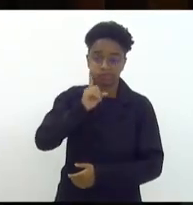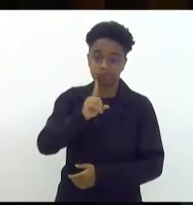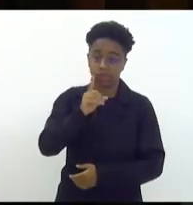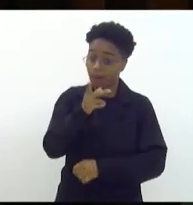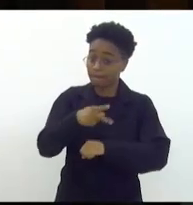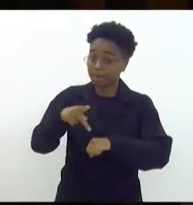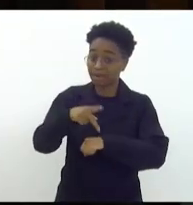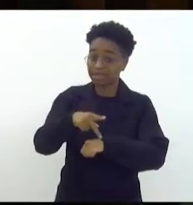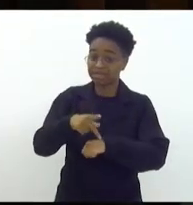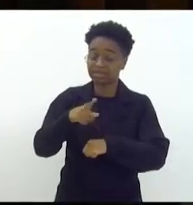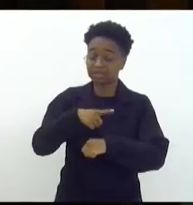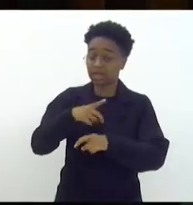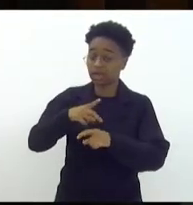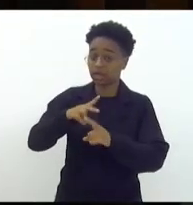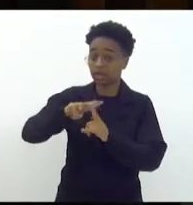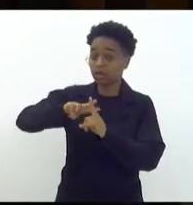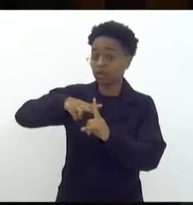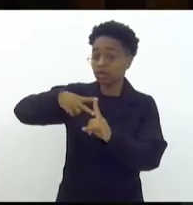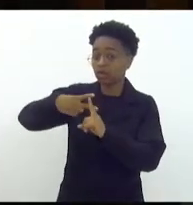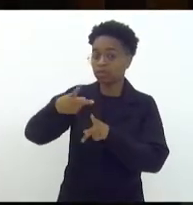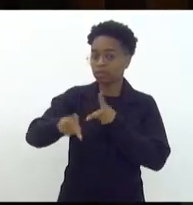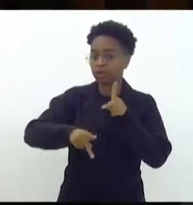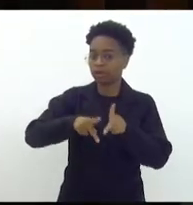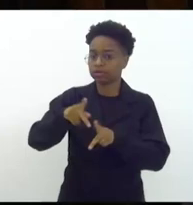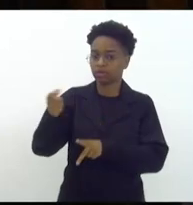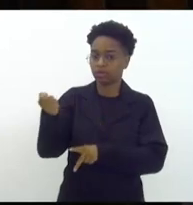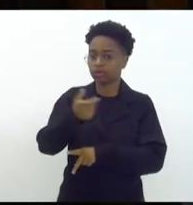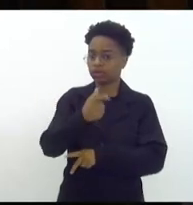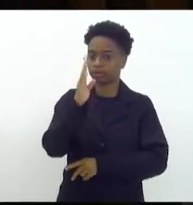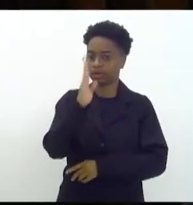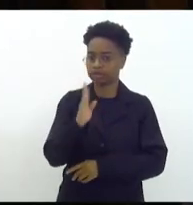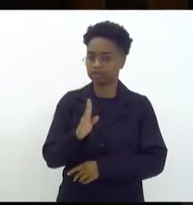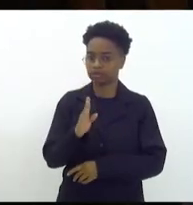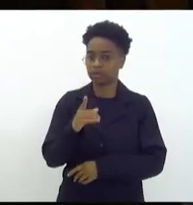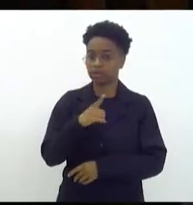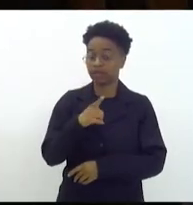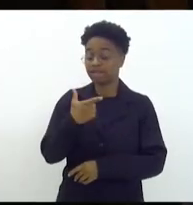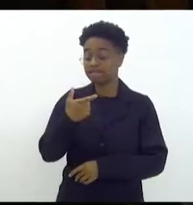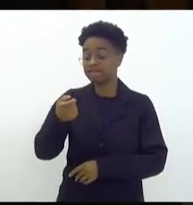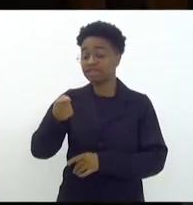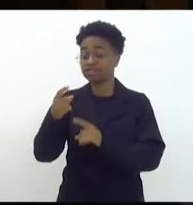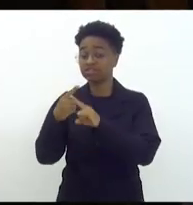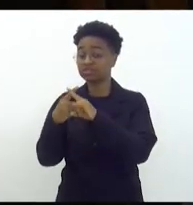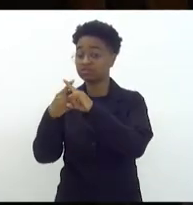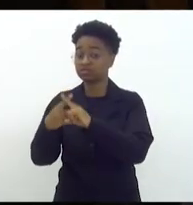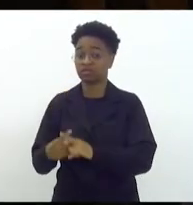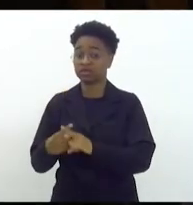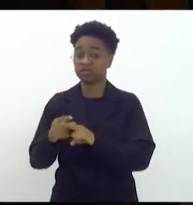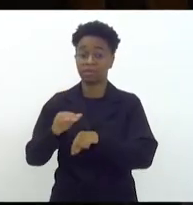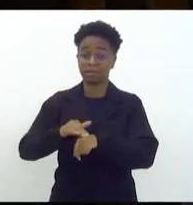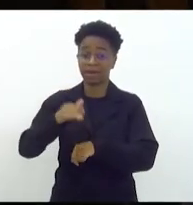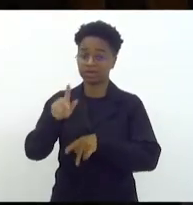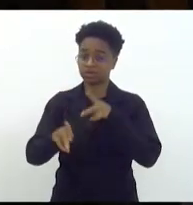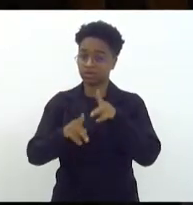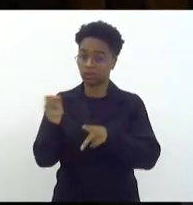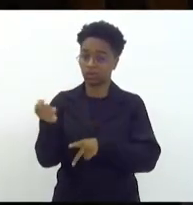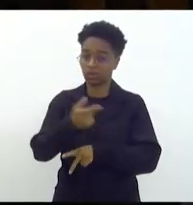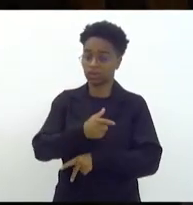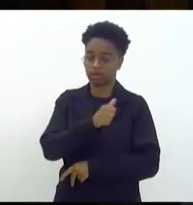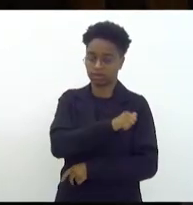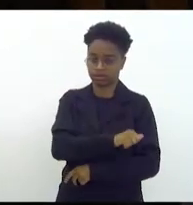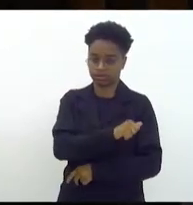quase o dobro da população do Brasil mais de 20 vezes a população do estado do Rio de Janeiro nesse país inteiro